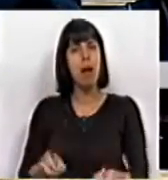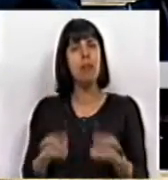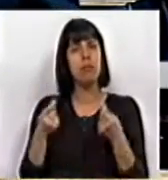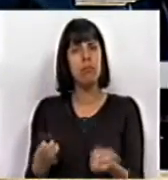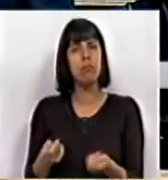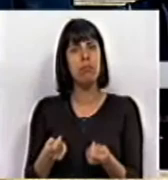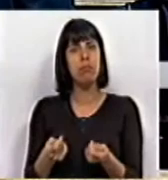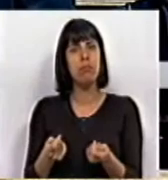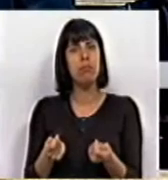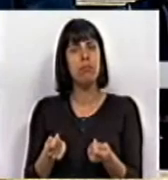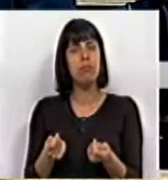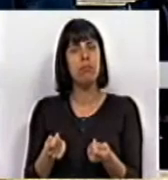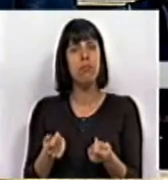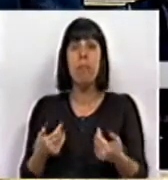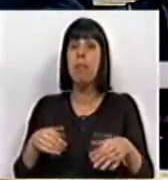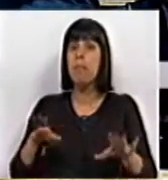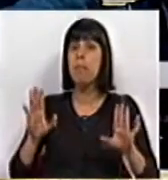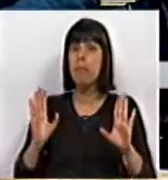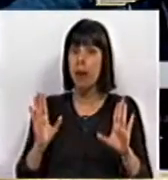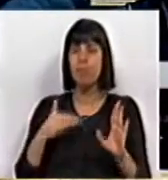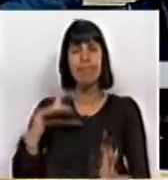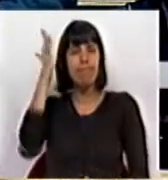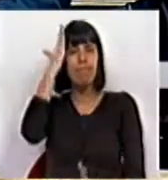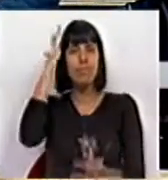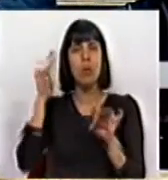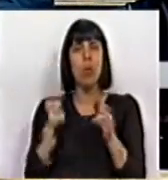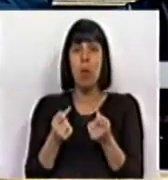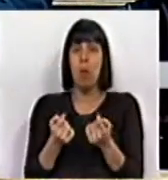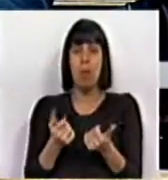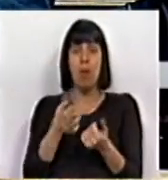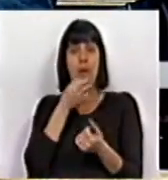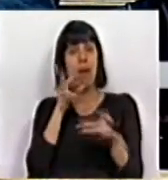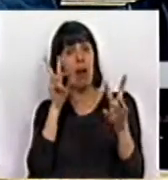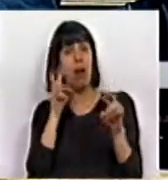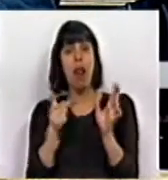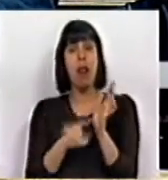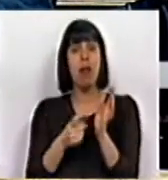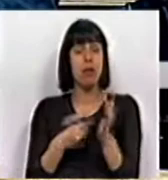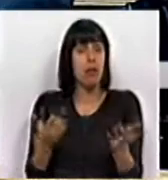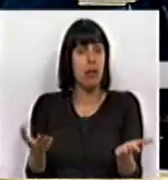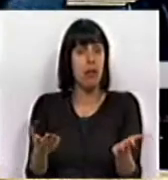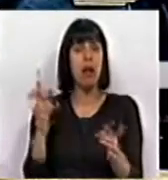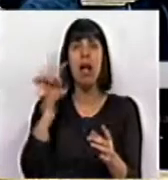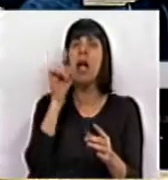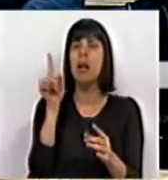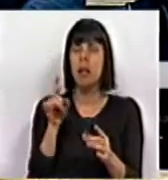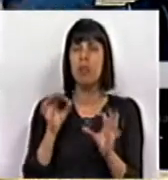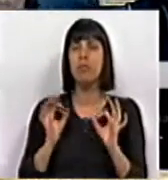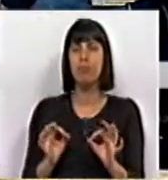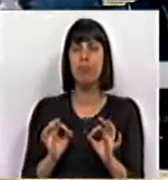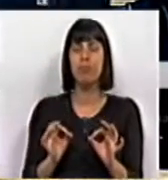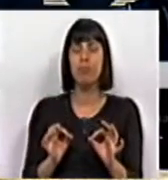foi desinvestimento. Mas creio que hoje poucos discutem esta necessidade. A questão está